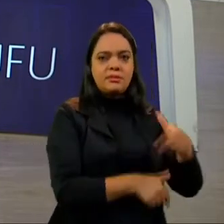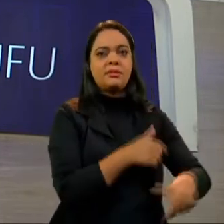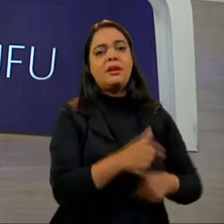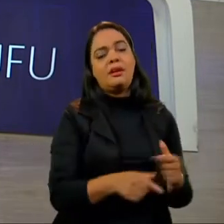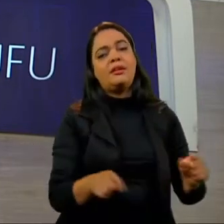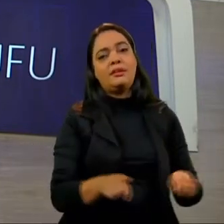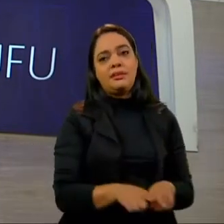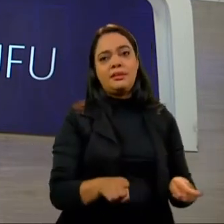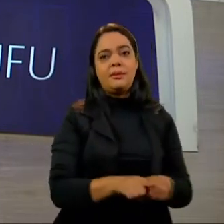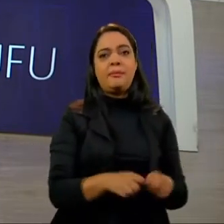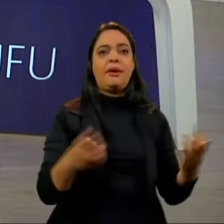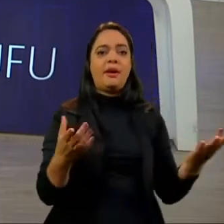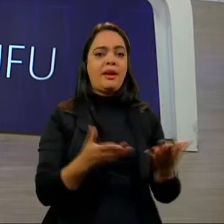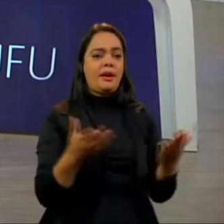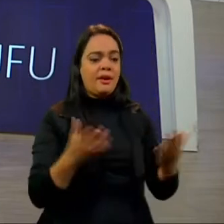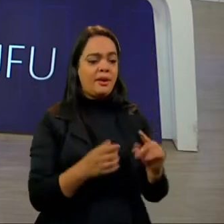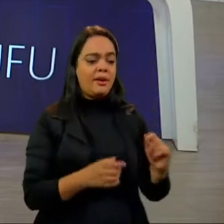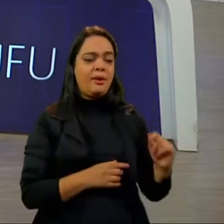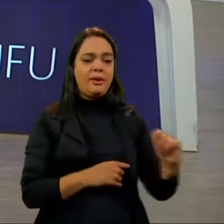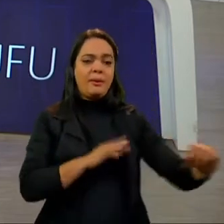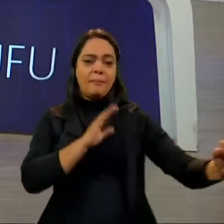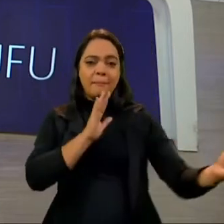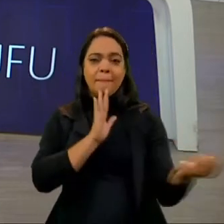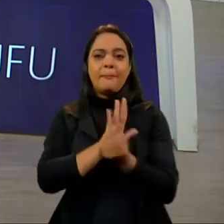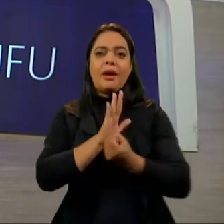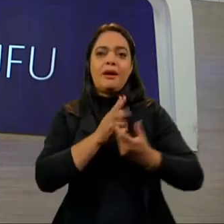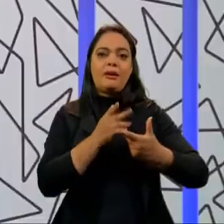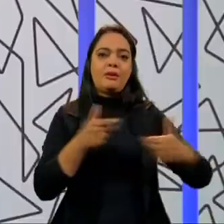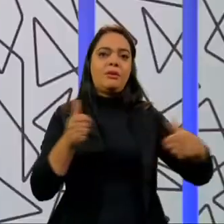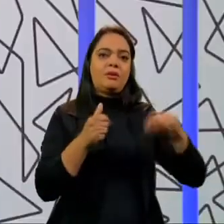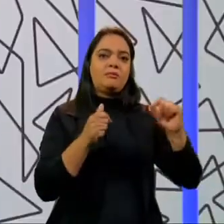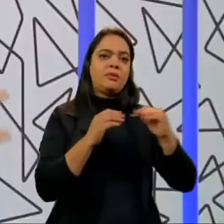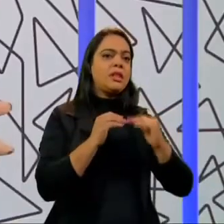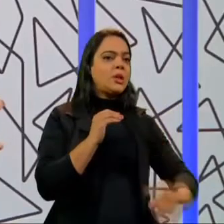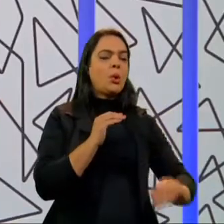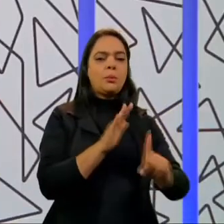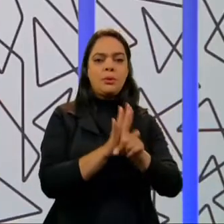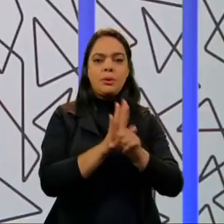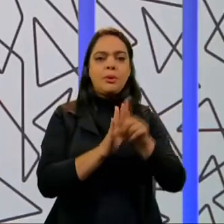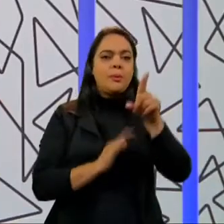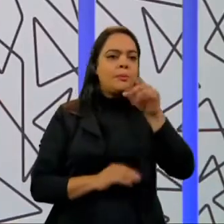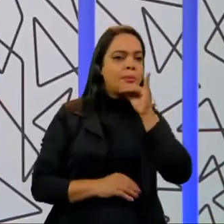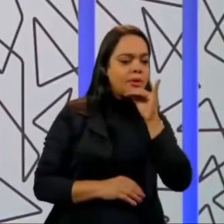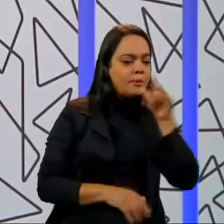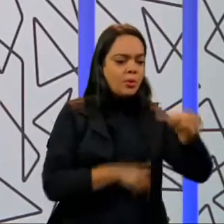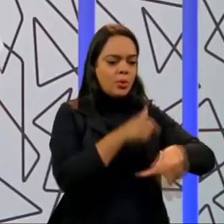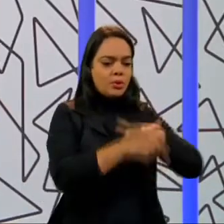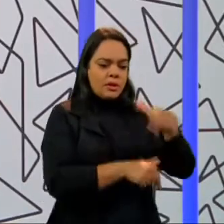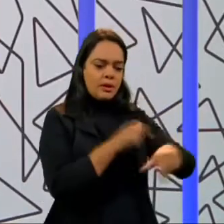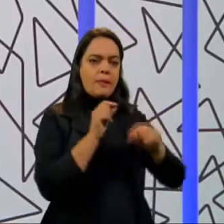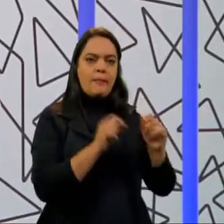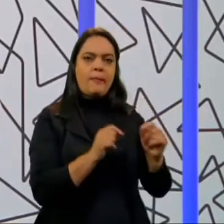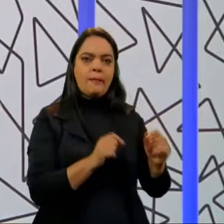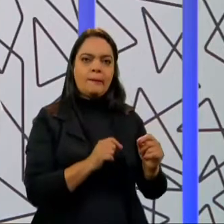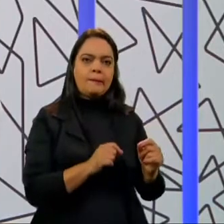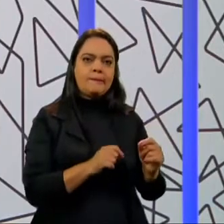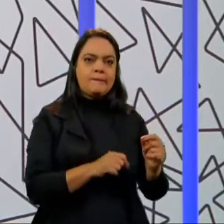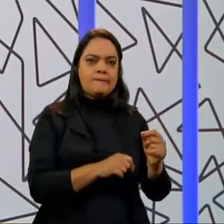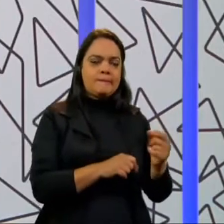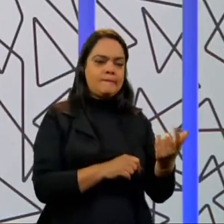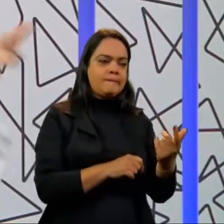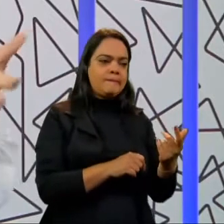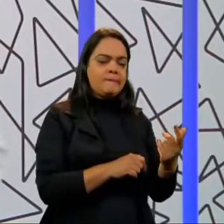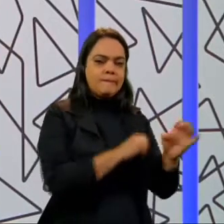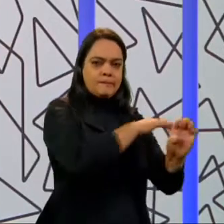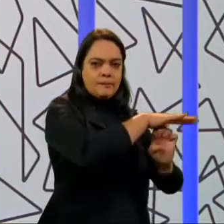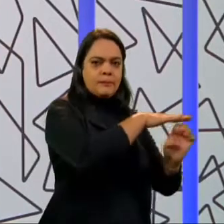institucionalizar certos marcos que são ilegais. Então, a prestação, por exemplo, de serviço de um terceiro PJ, que, na